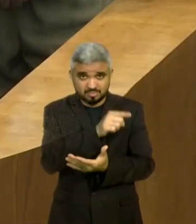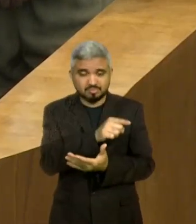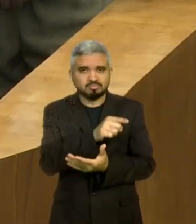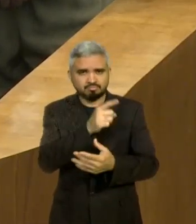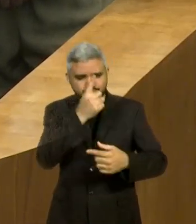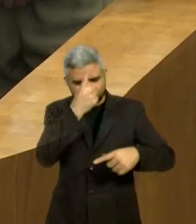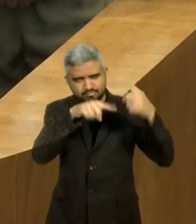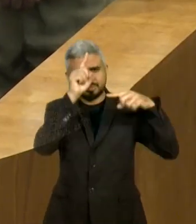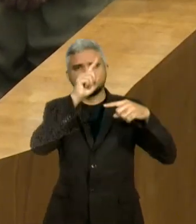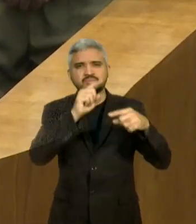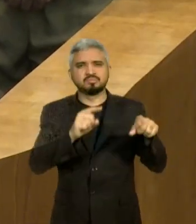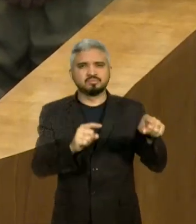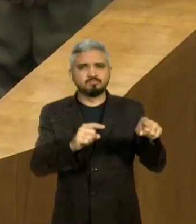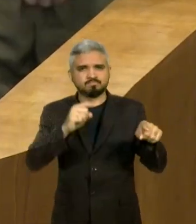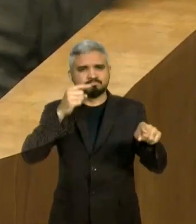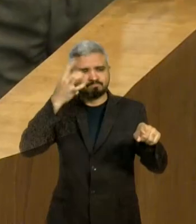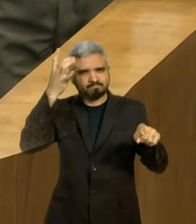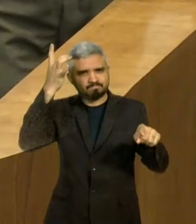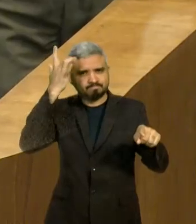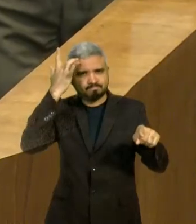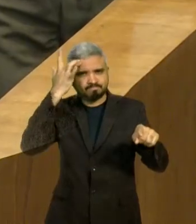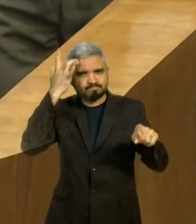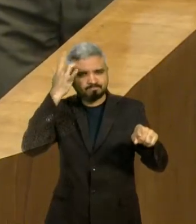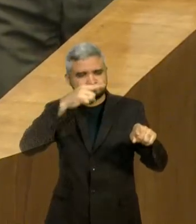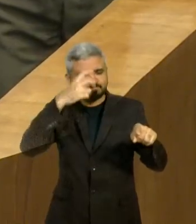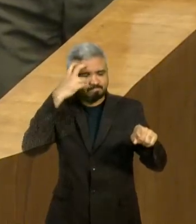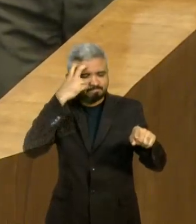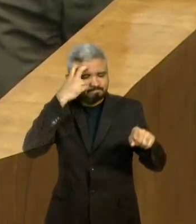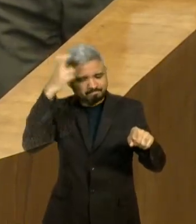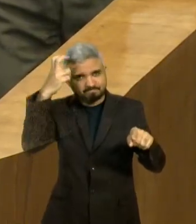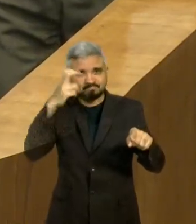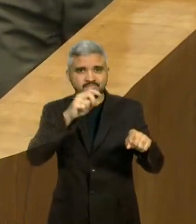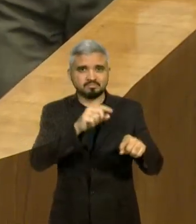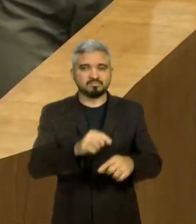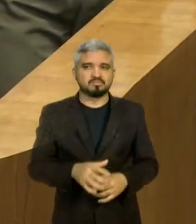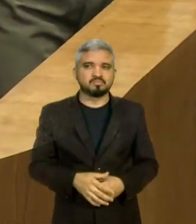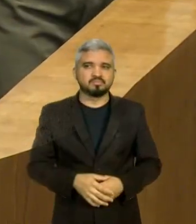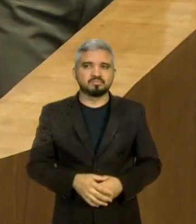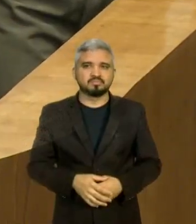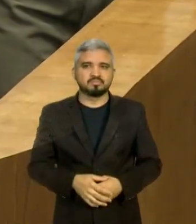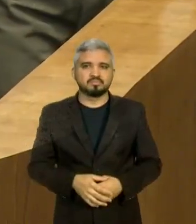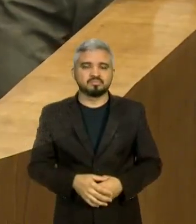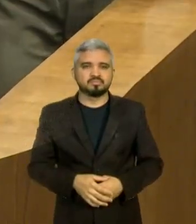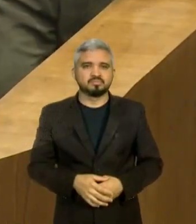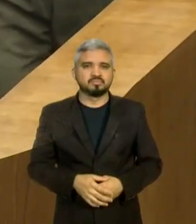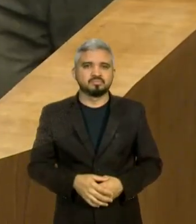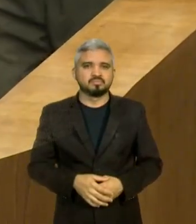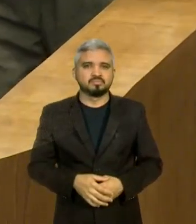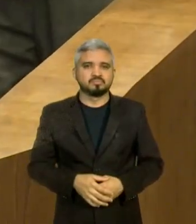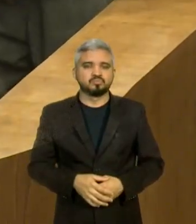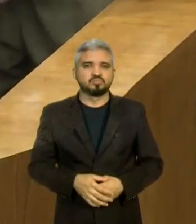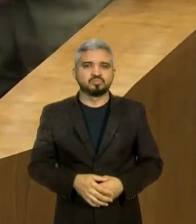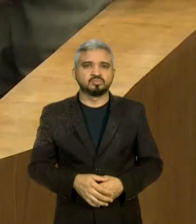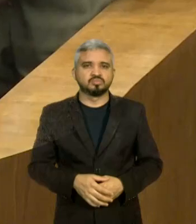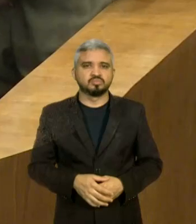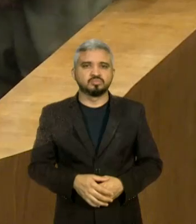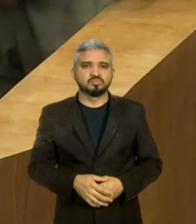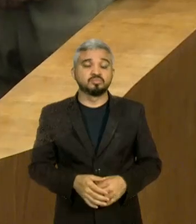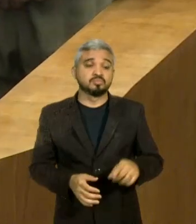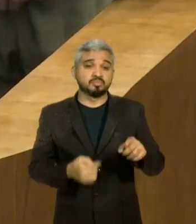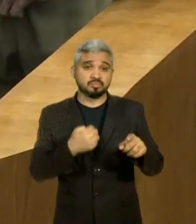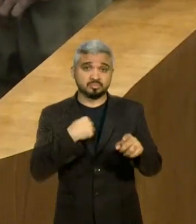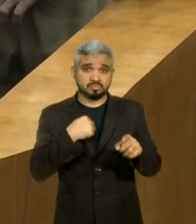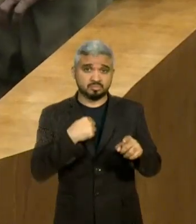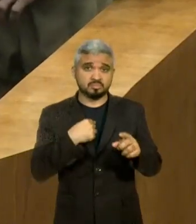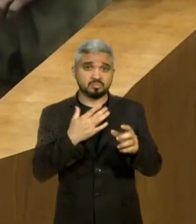na sua capacidade, que eu... Só mais um minutinho, presidente. Eu e a minha